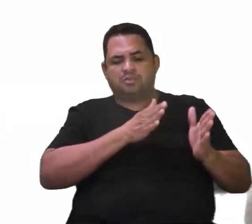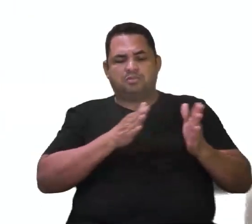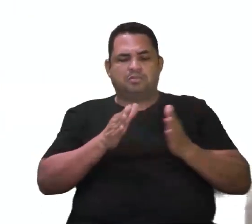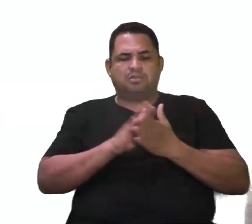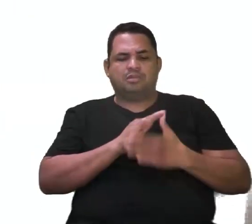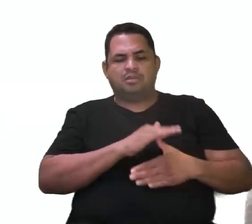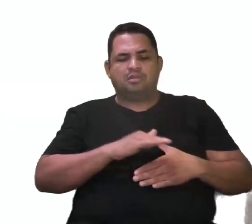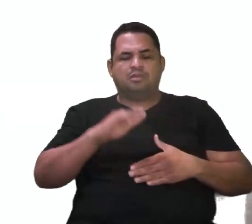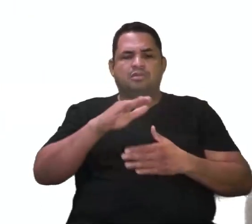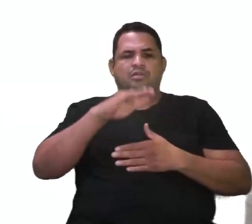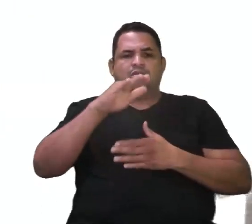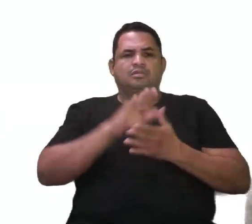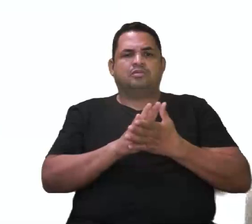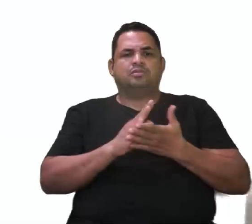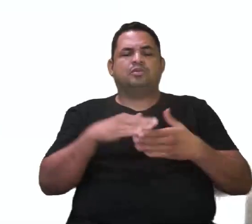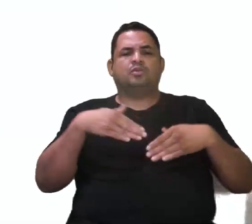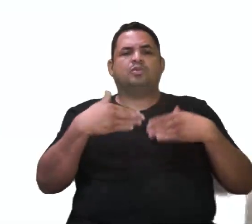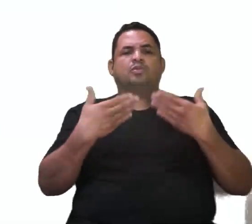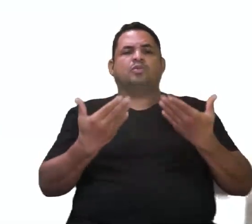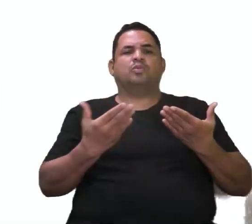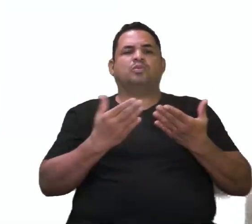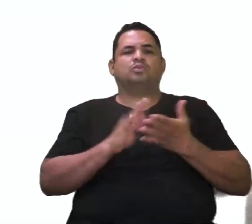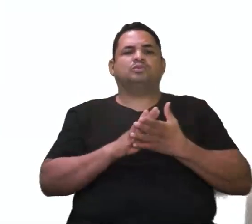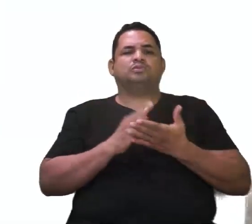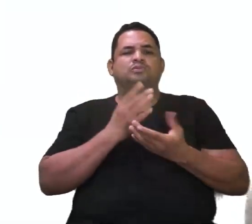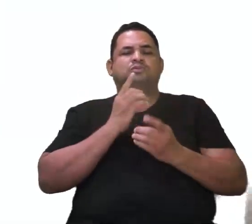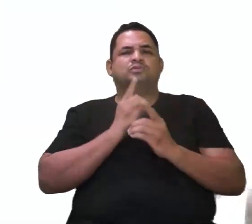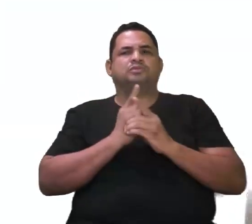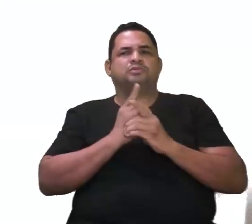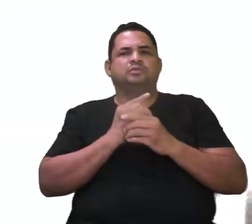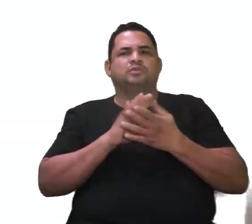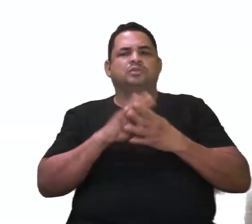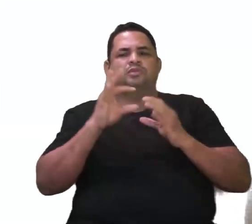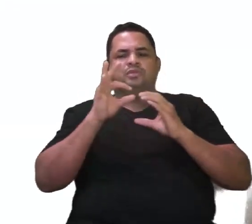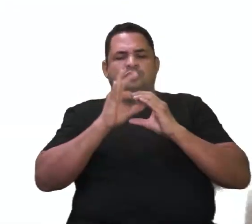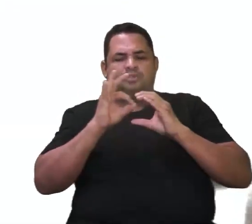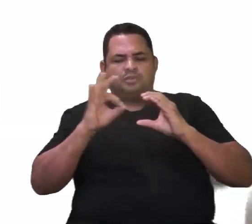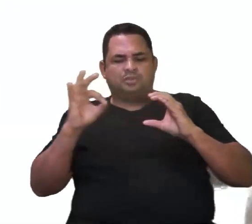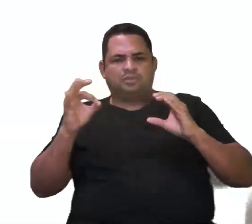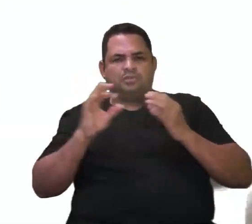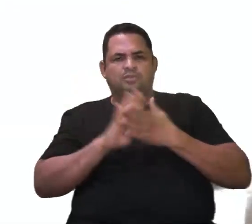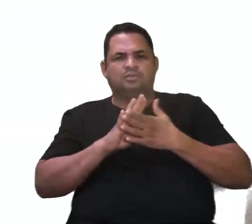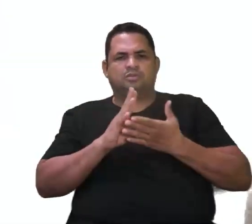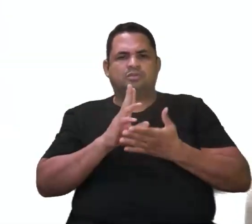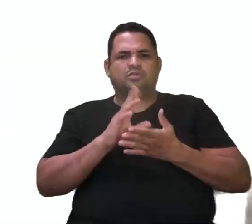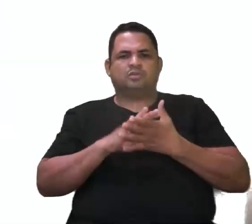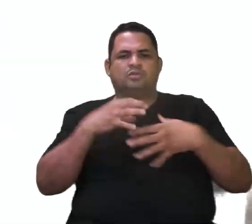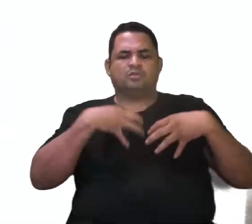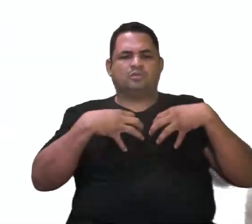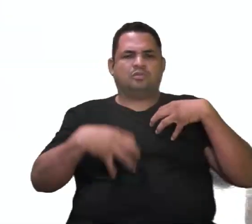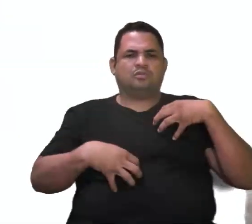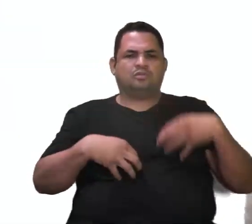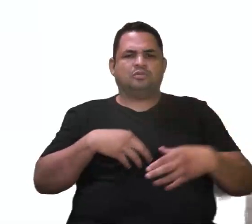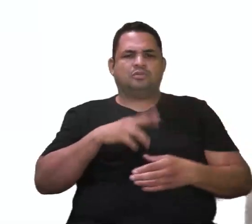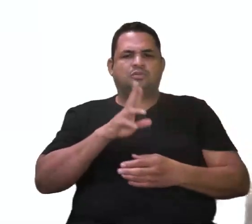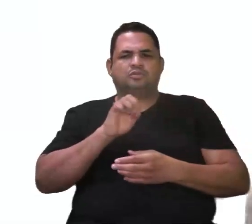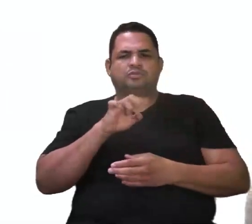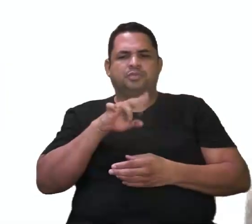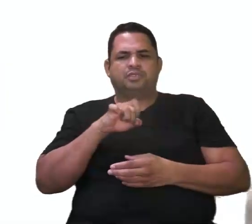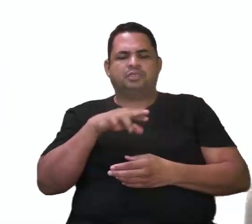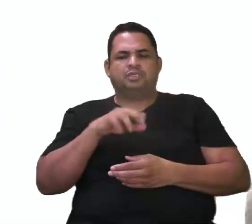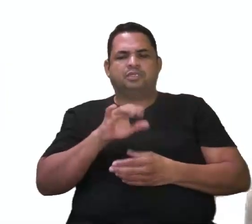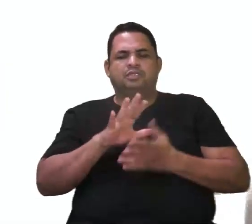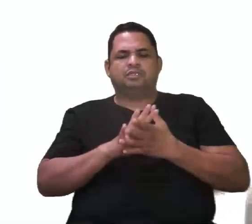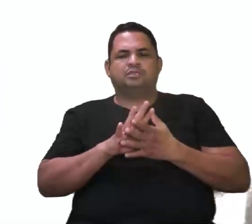de órgãos vestigiais. E quando a gente só encontra no período embrionário, desenvolvimento, a gente chama de órgãos rudimentares.